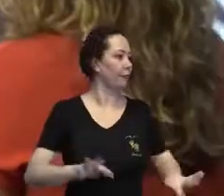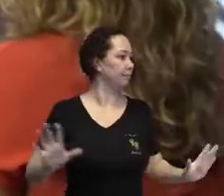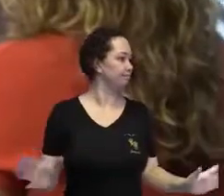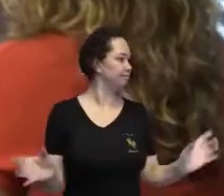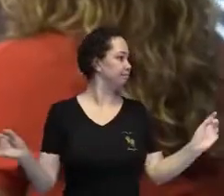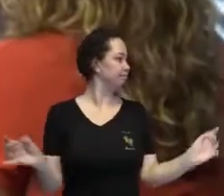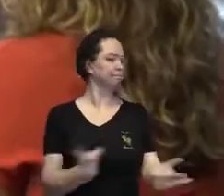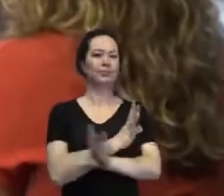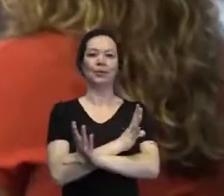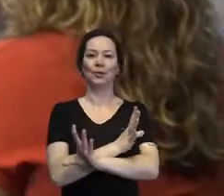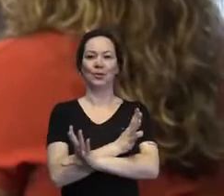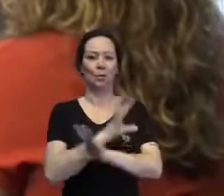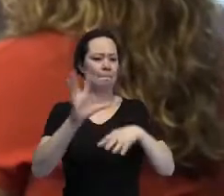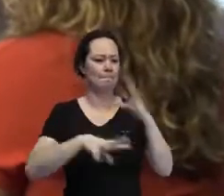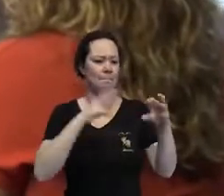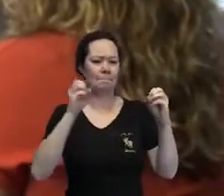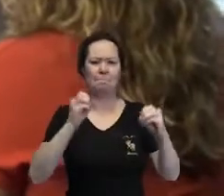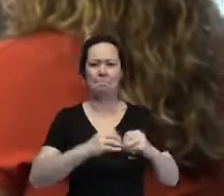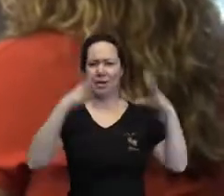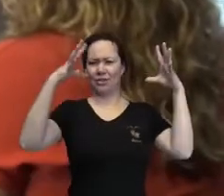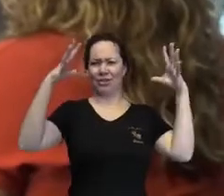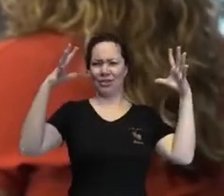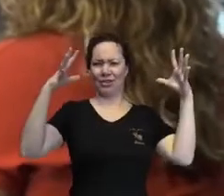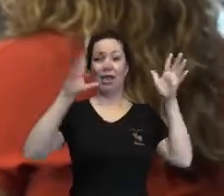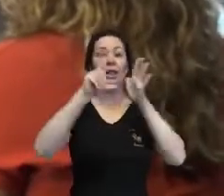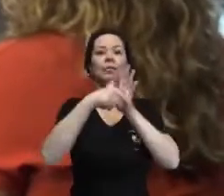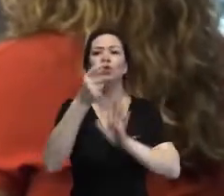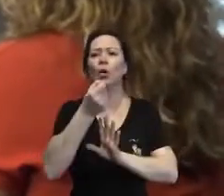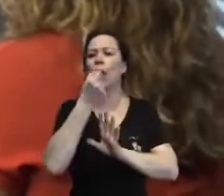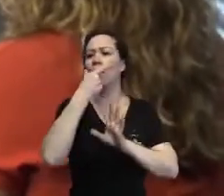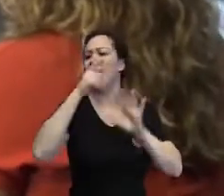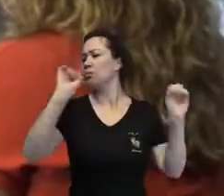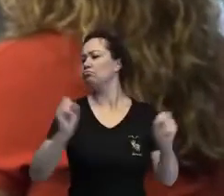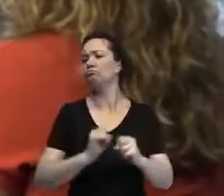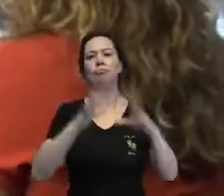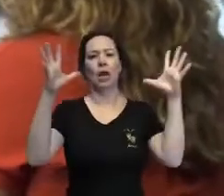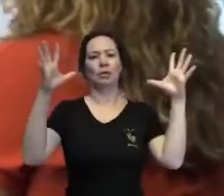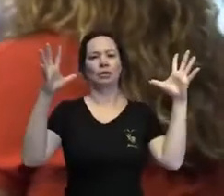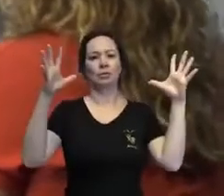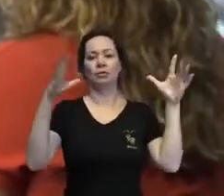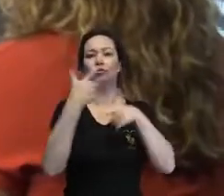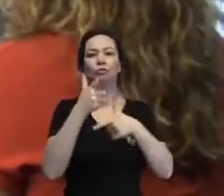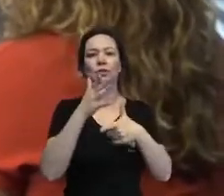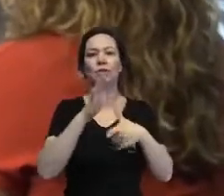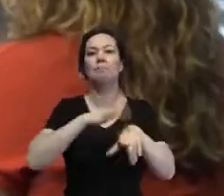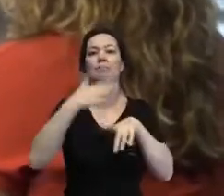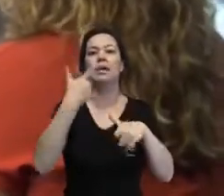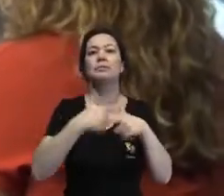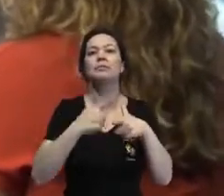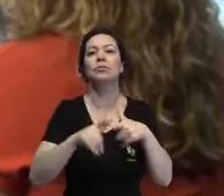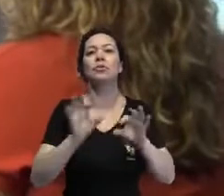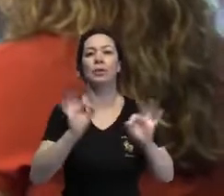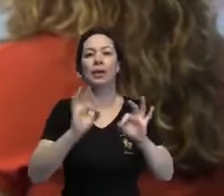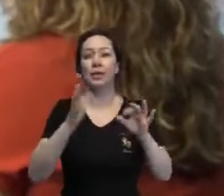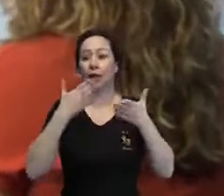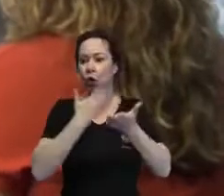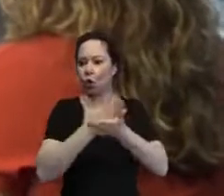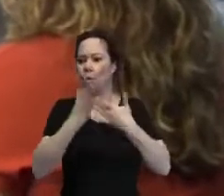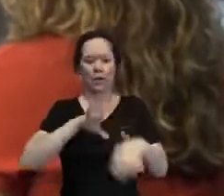É uma coisa mágica que depois que você toma ela, você, a partir dali, você passa a se amar